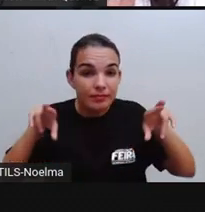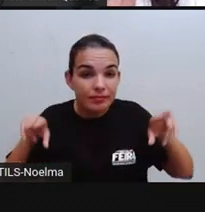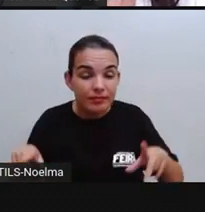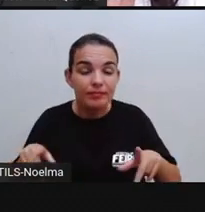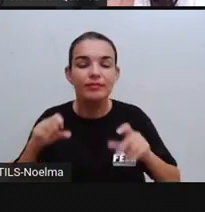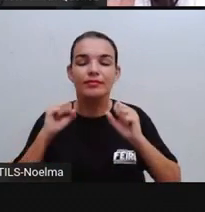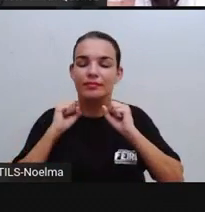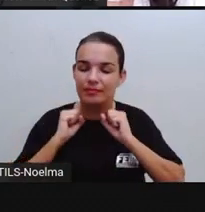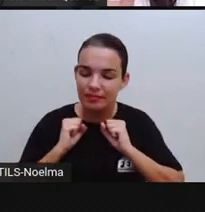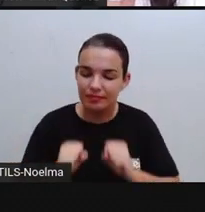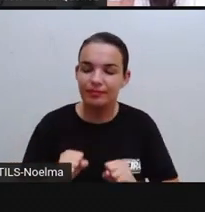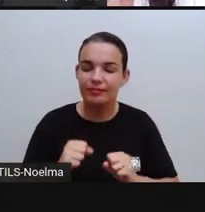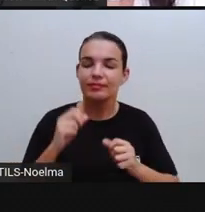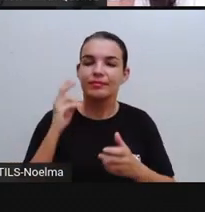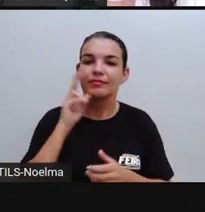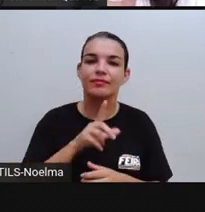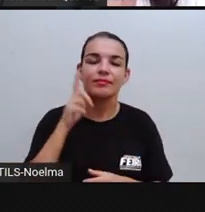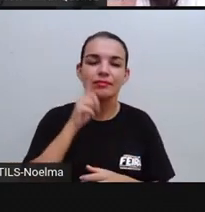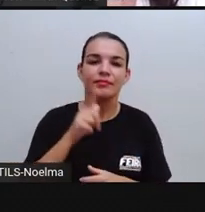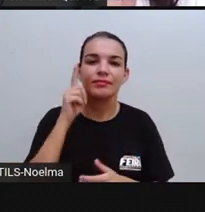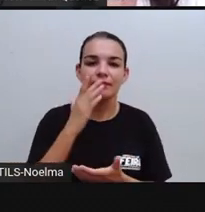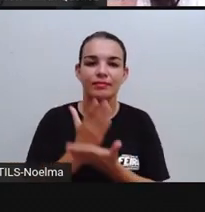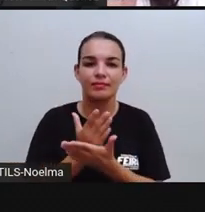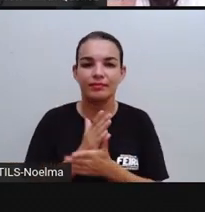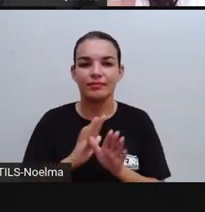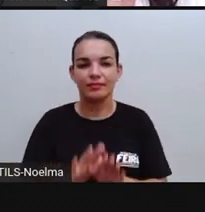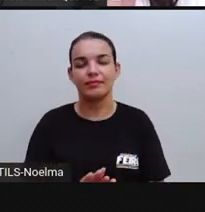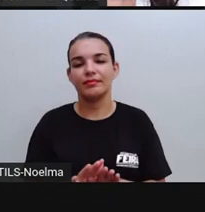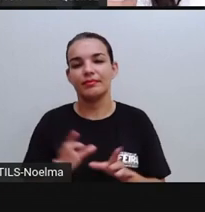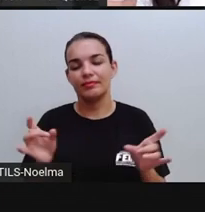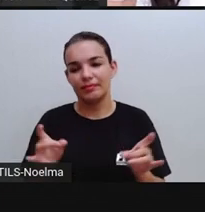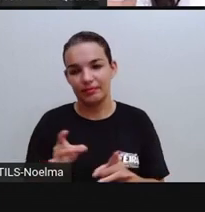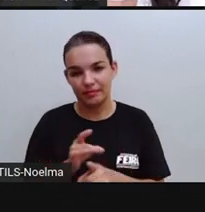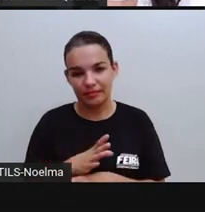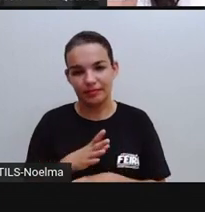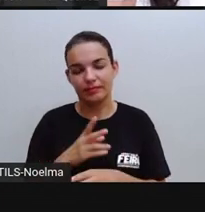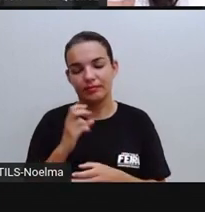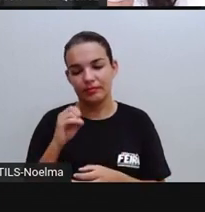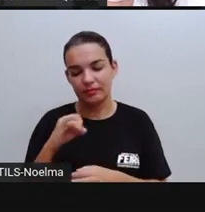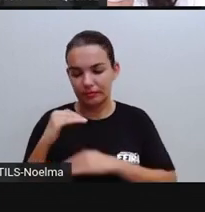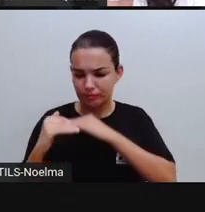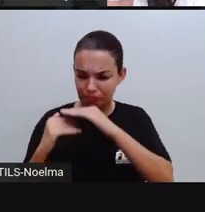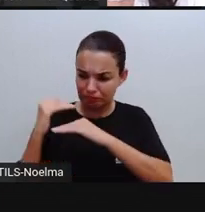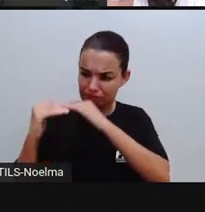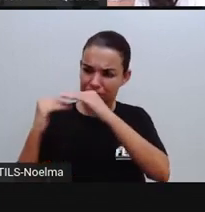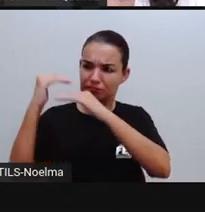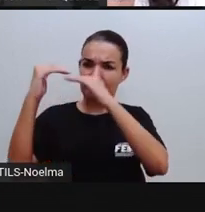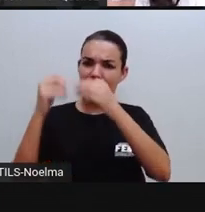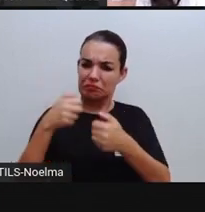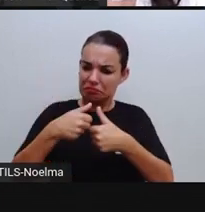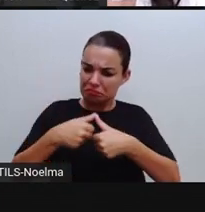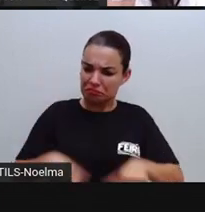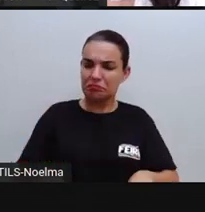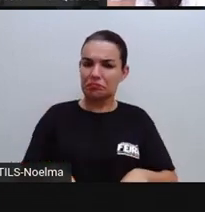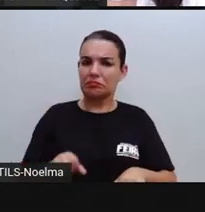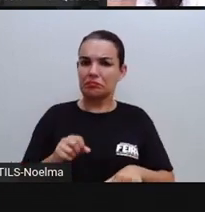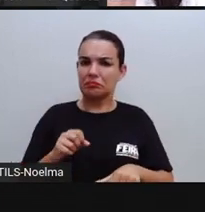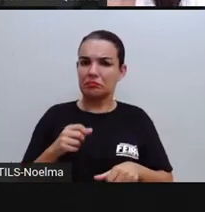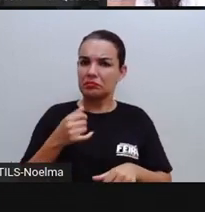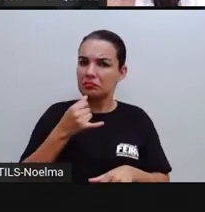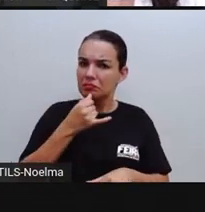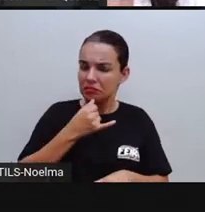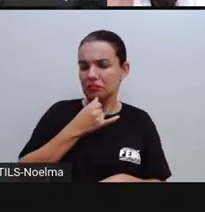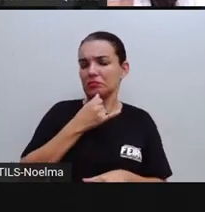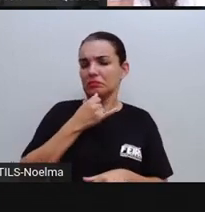combater esse mal que vem aí crescendo e permanecendo de forma muito cruel aí